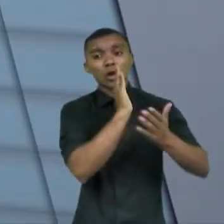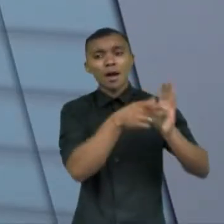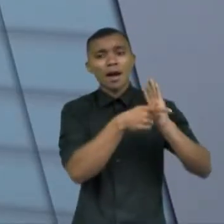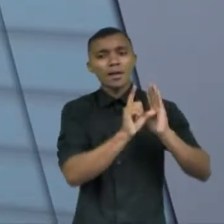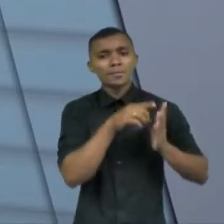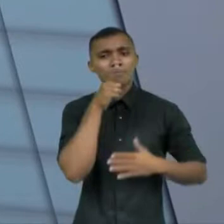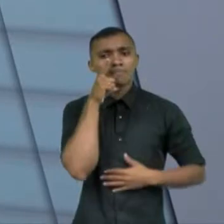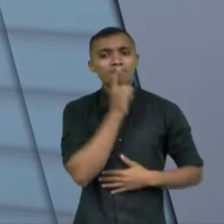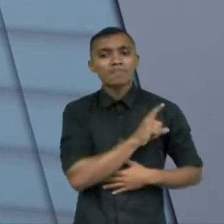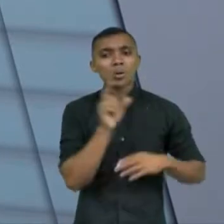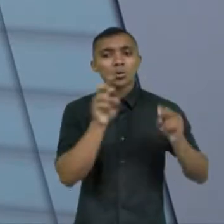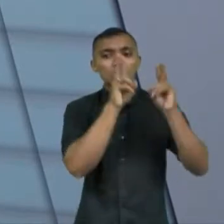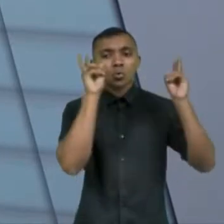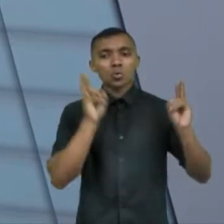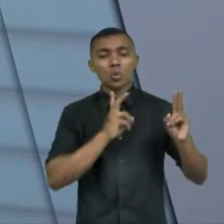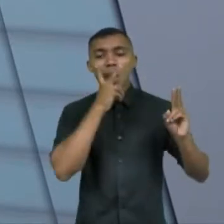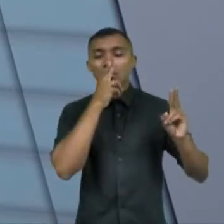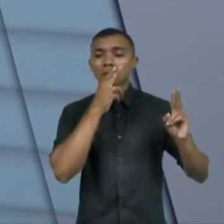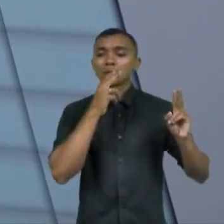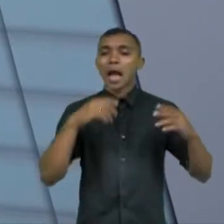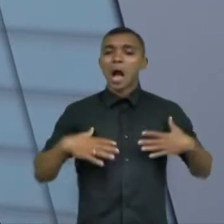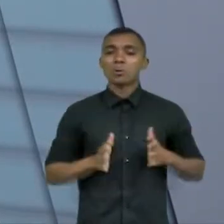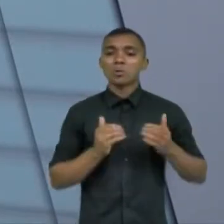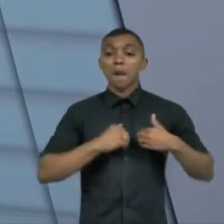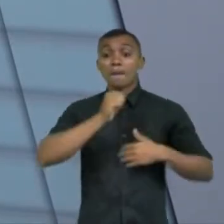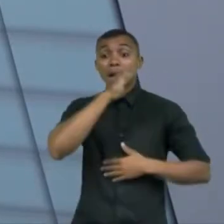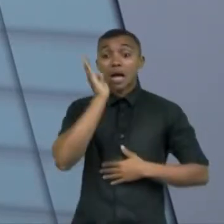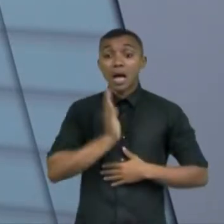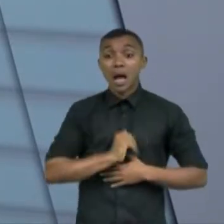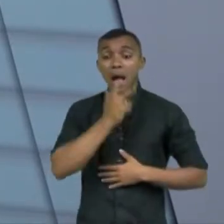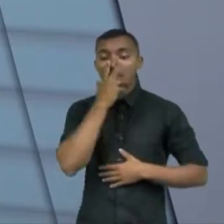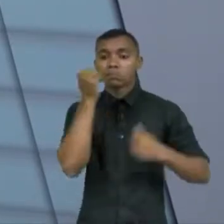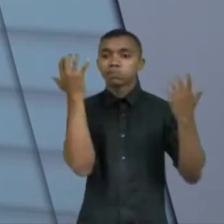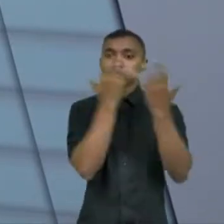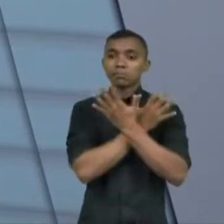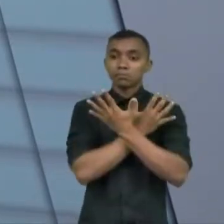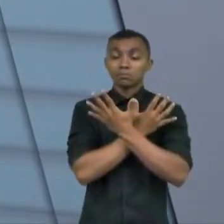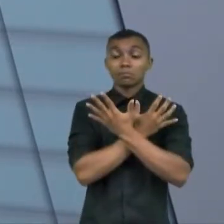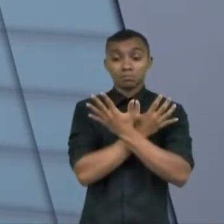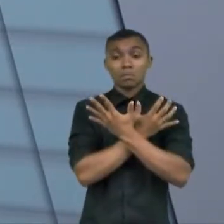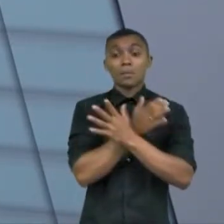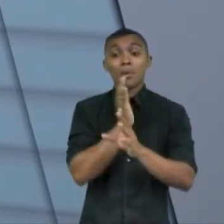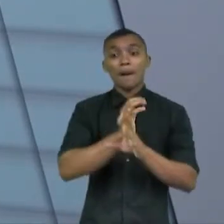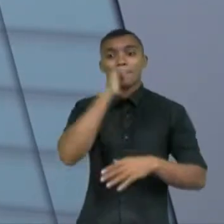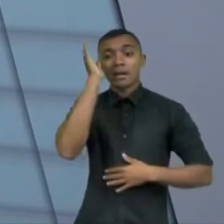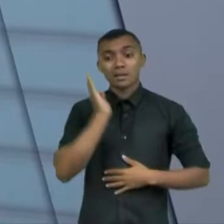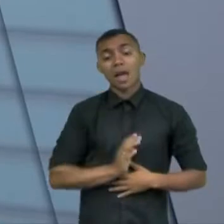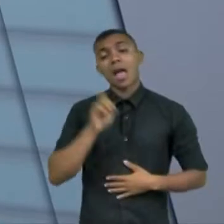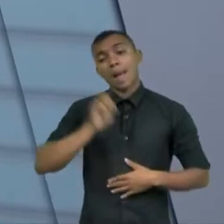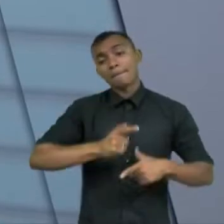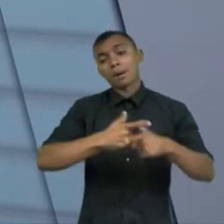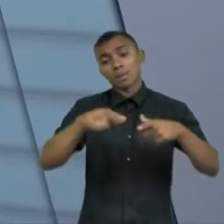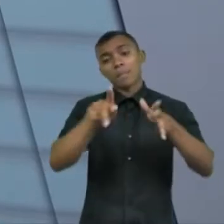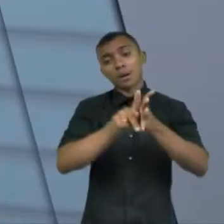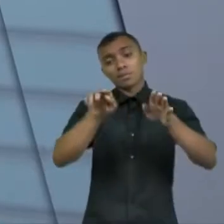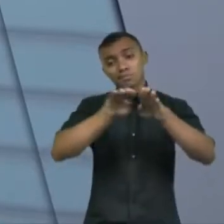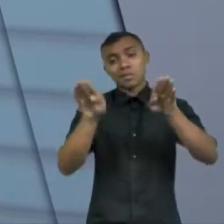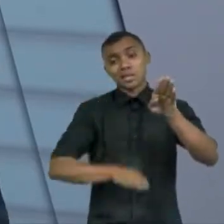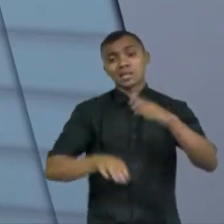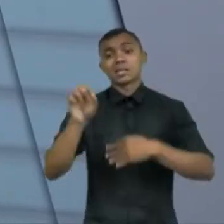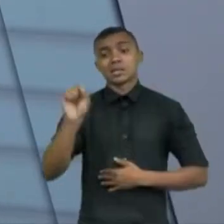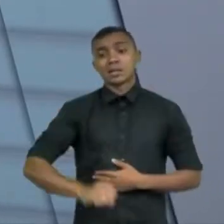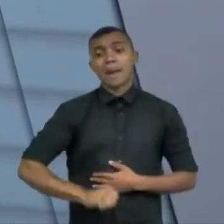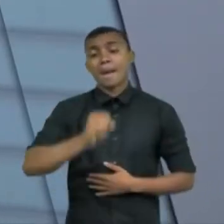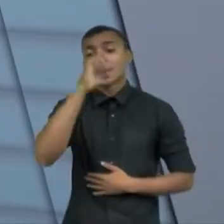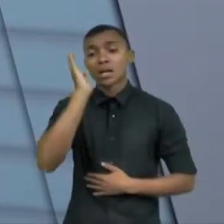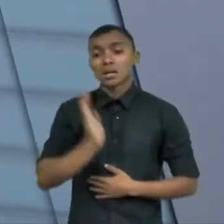ao tamanho da invisibilidade do autismo no Brasil eu digo isso porque nós somos um país desigual tudo nesse